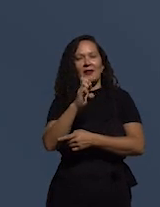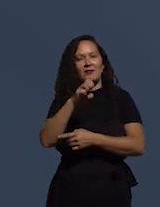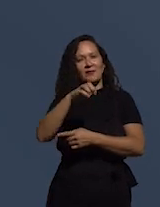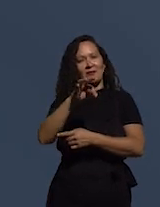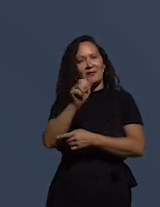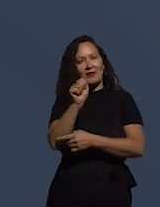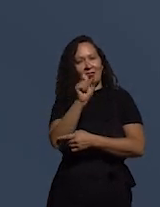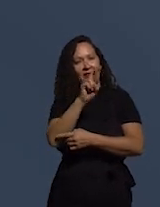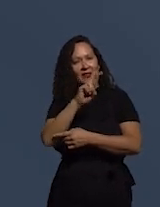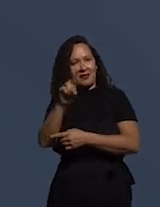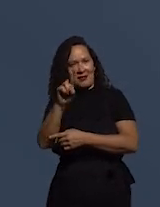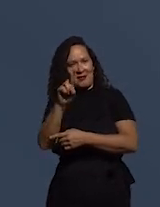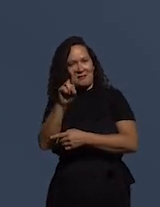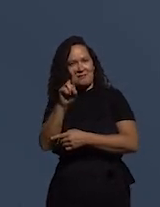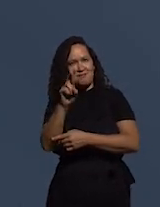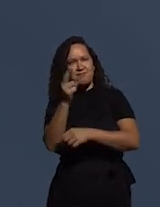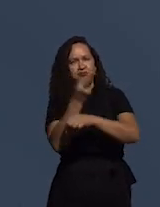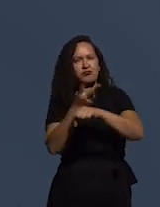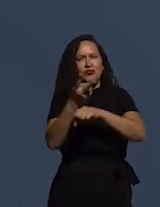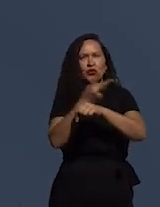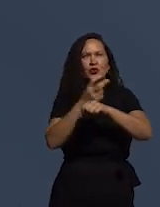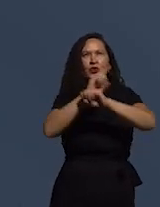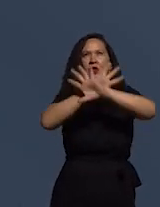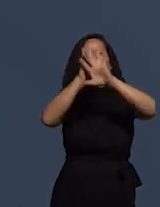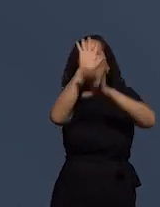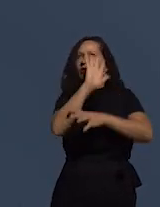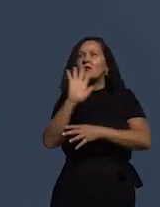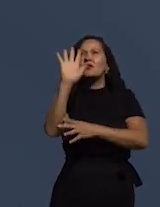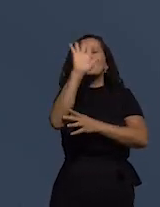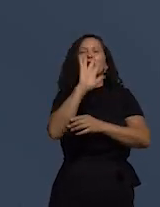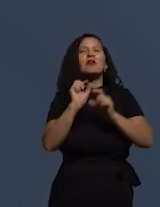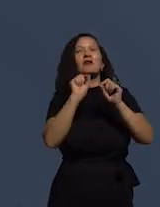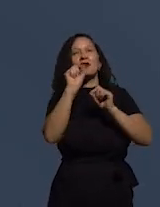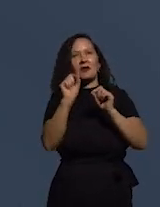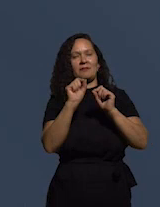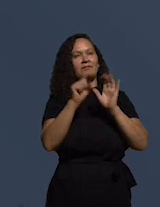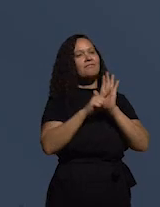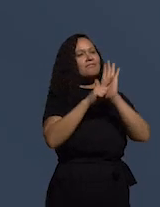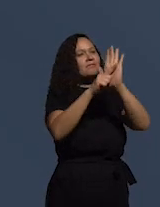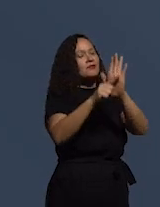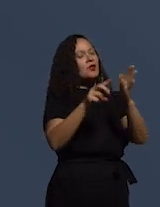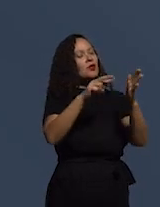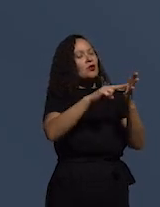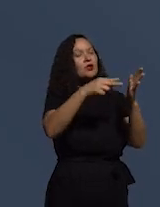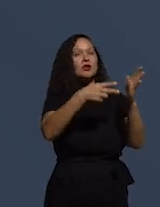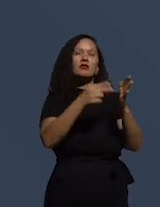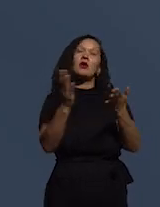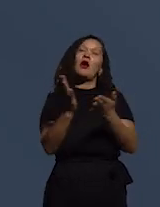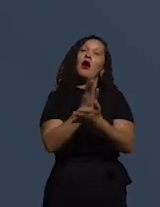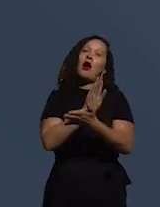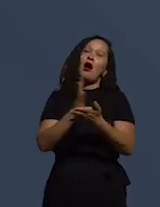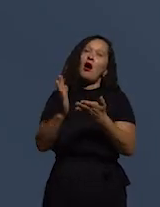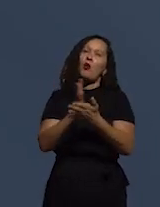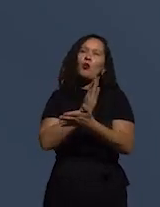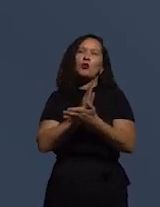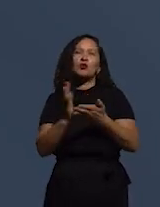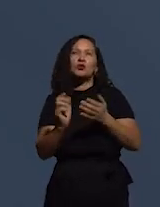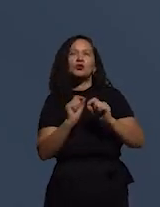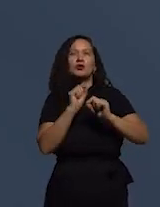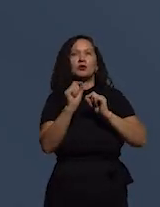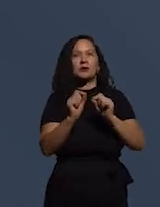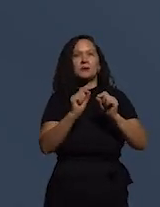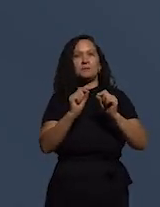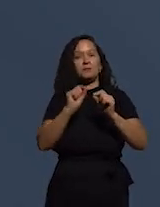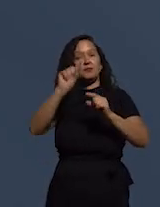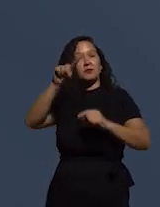mais ampla, ele busca, então, na verdade, encartar o sentido de algo que vai